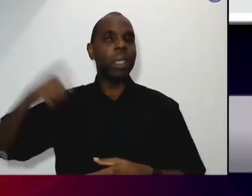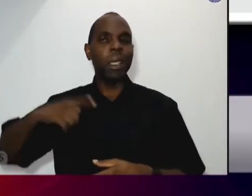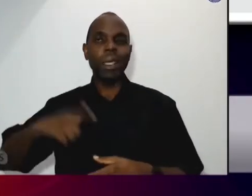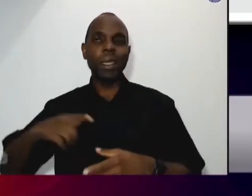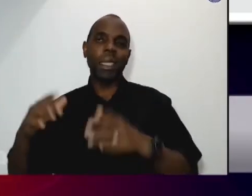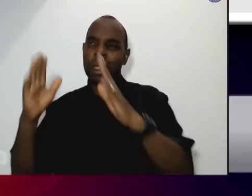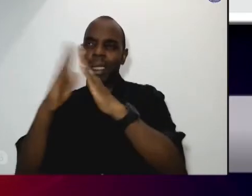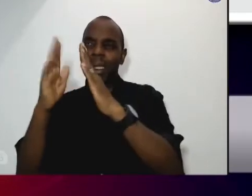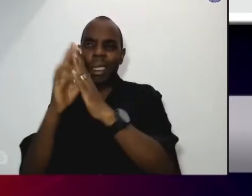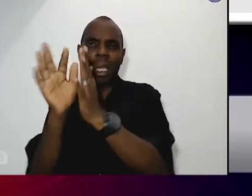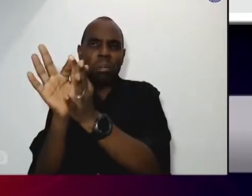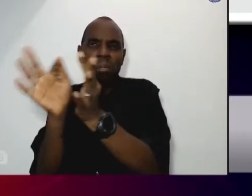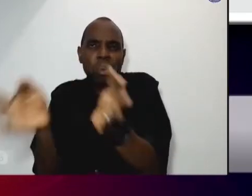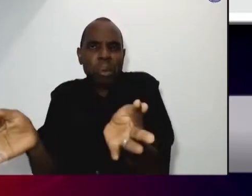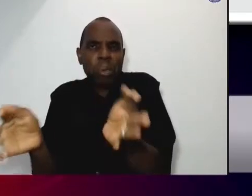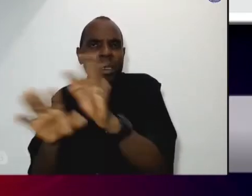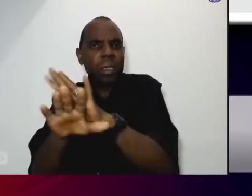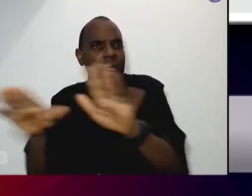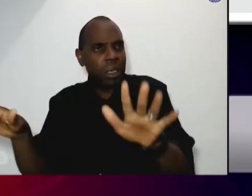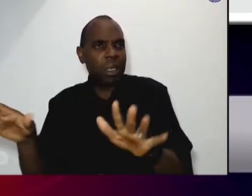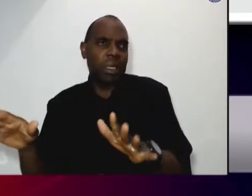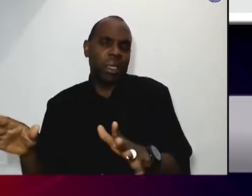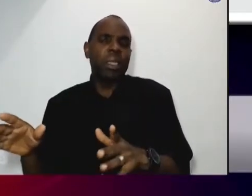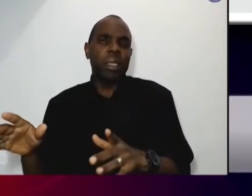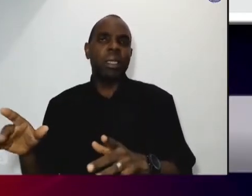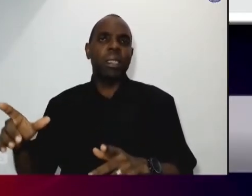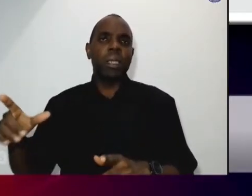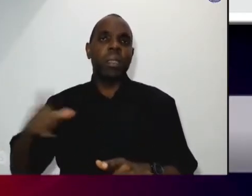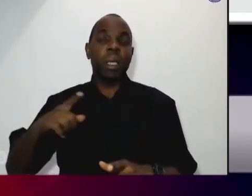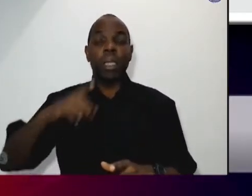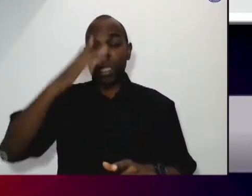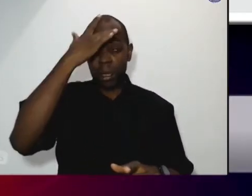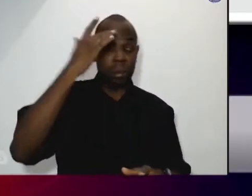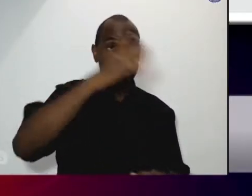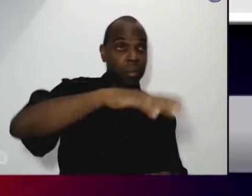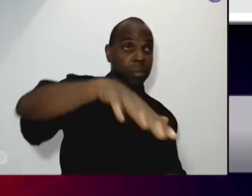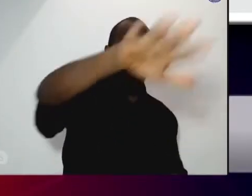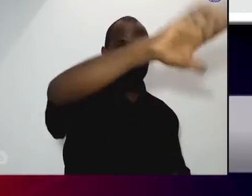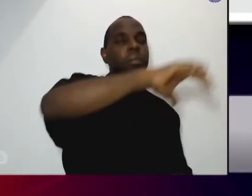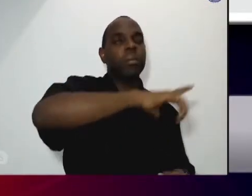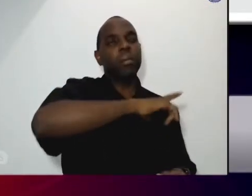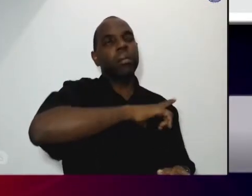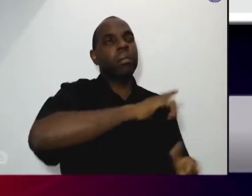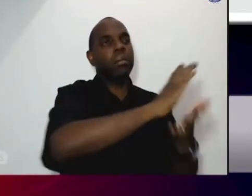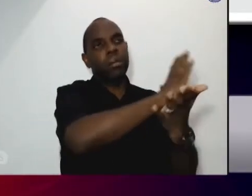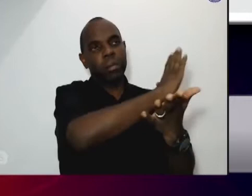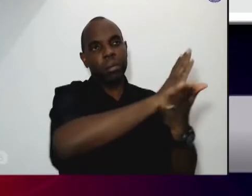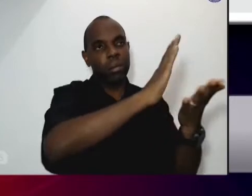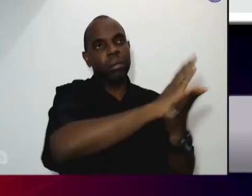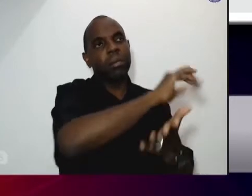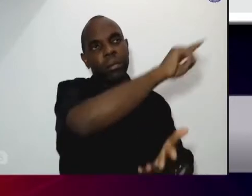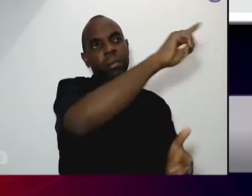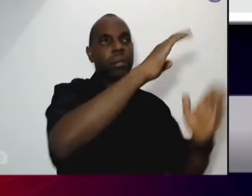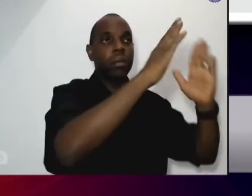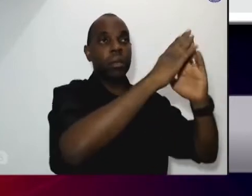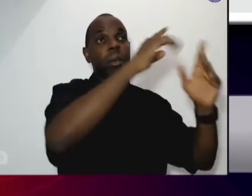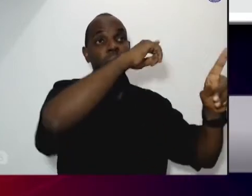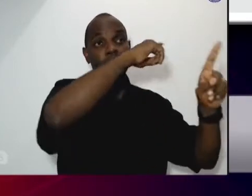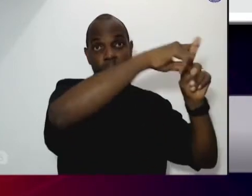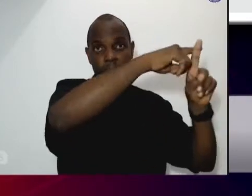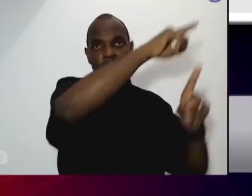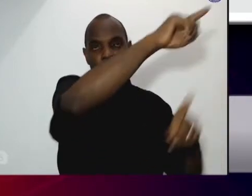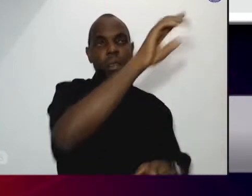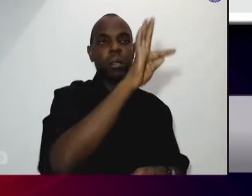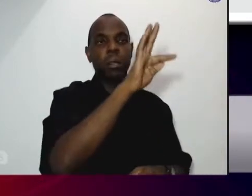Os precursores do NUTRAS foram pessoas da pastoral social missionária da paróquia Nossa Senhora de Fátima.